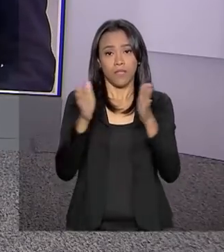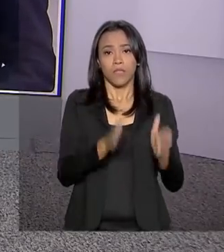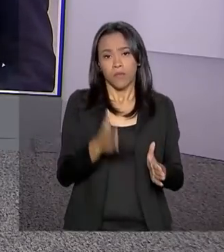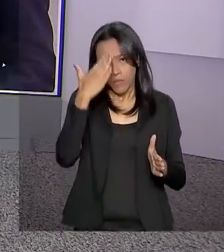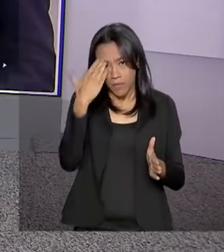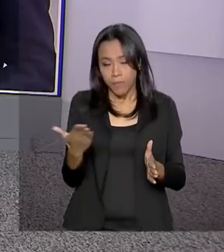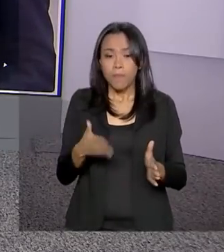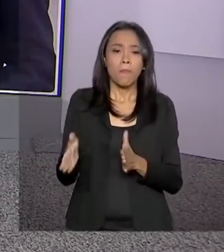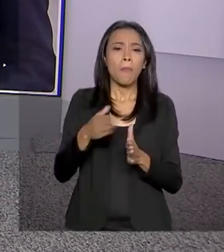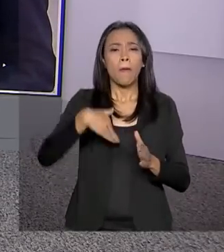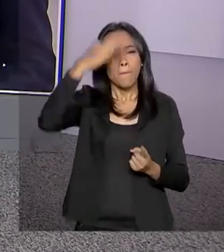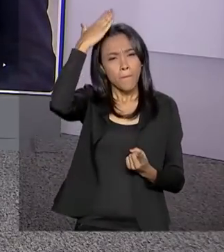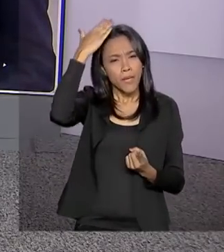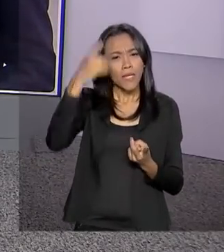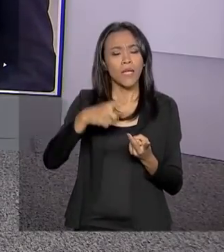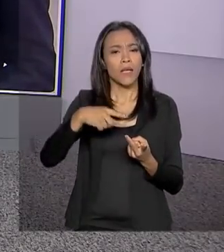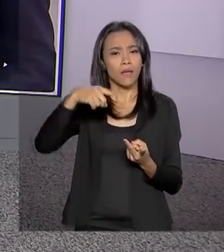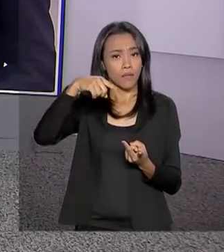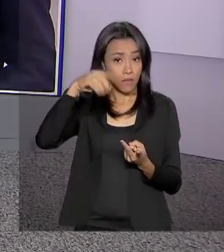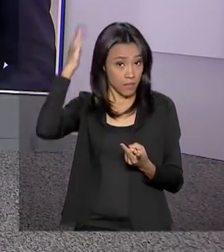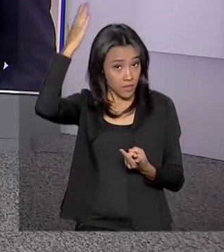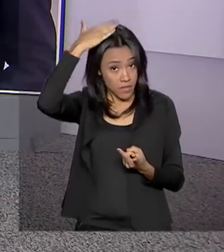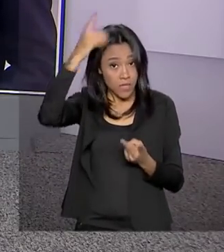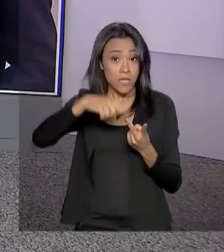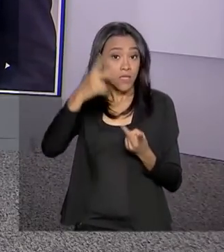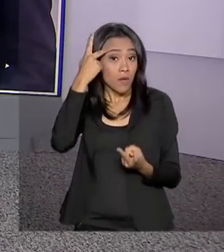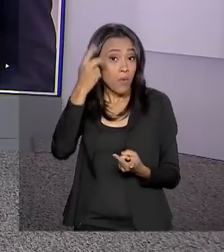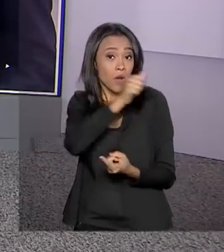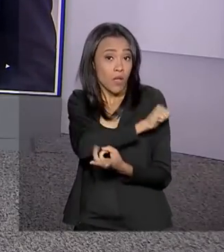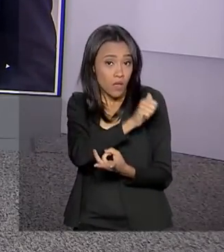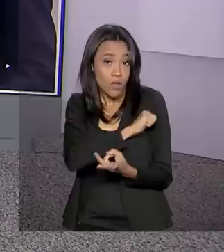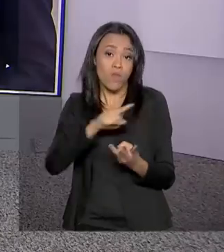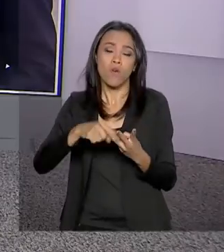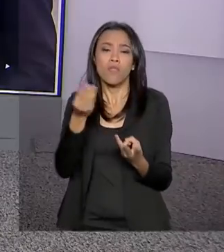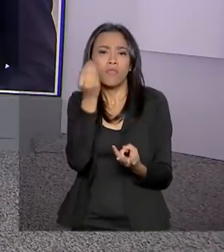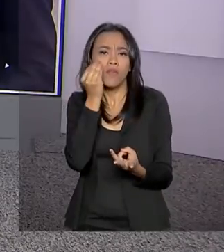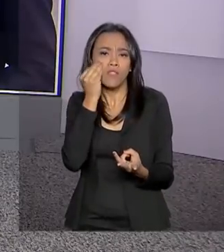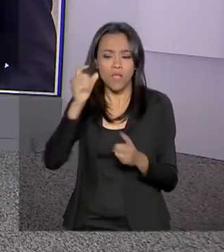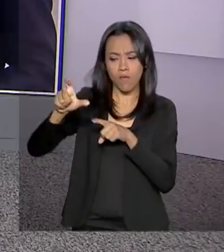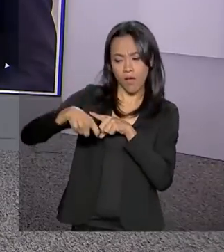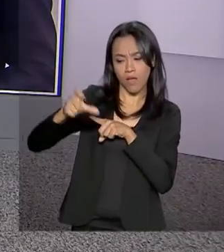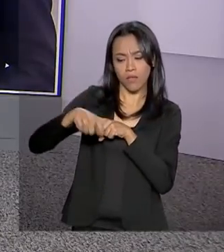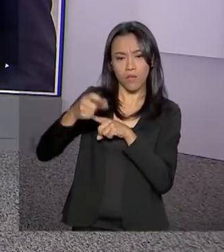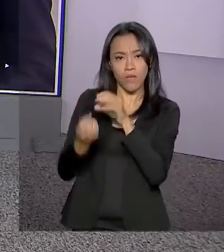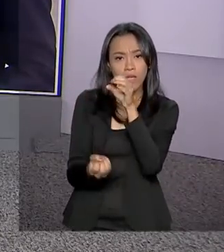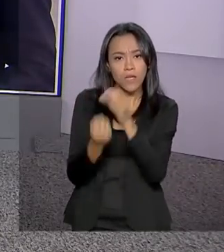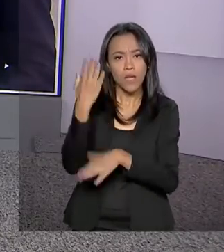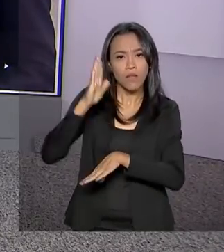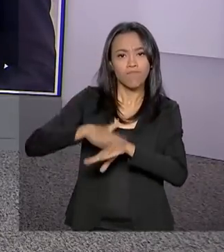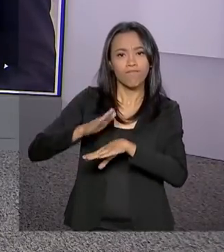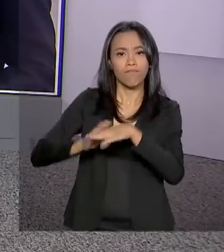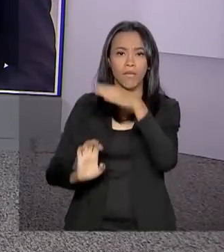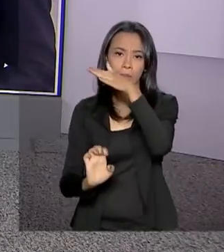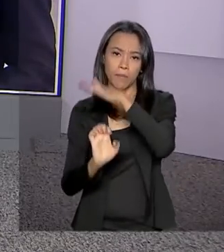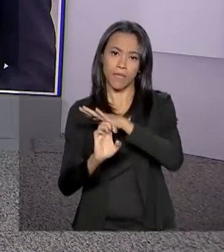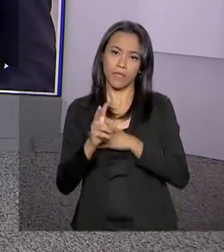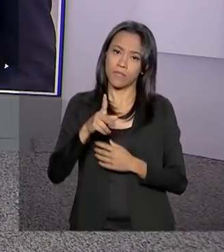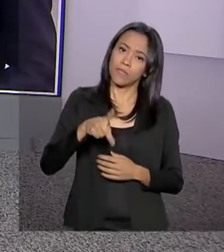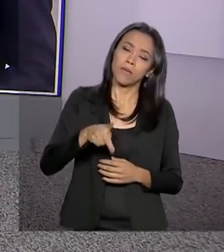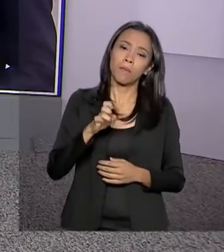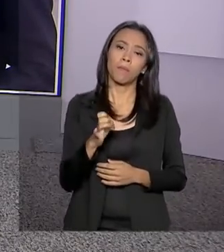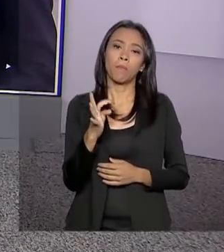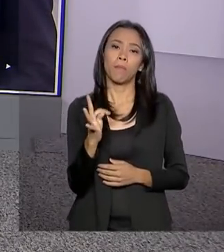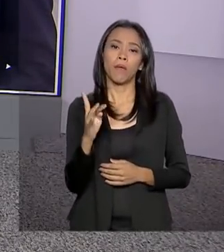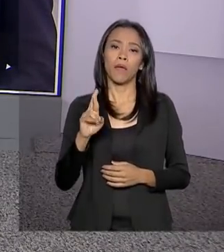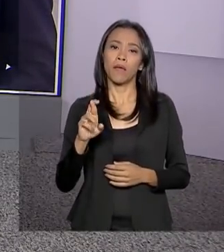Paraná, São Paulo e Rio de Janeiro começam a testar hoje o cartão do caminhoneiro criado pela Petrobras. Quem traz os detalhes pra gente é o nosso Ricardo Ferraz,